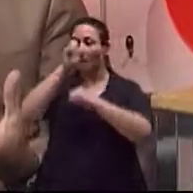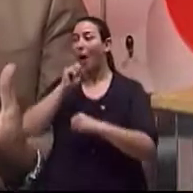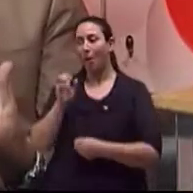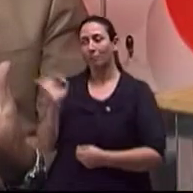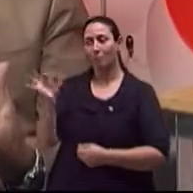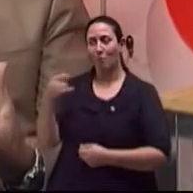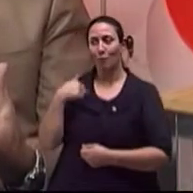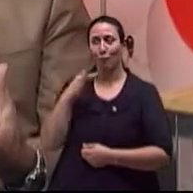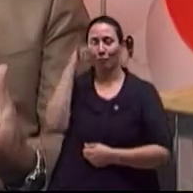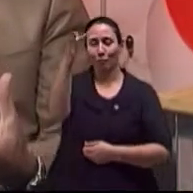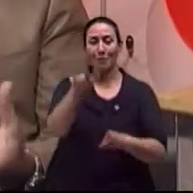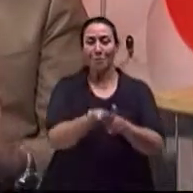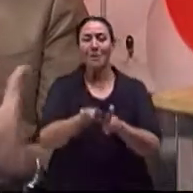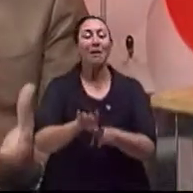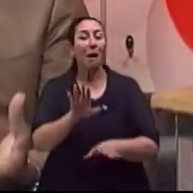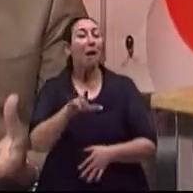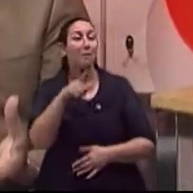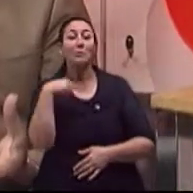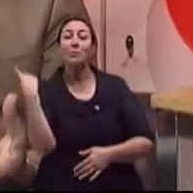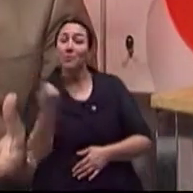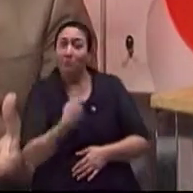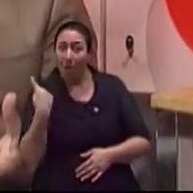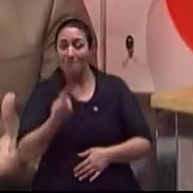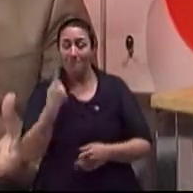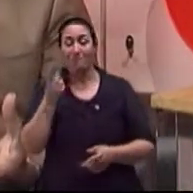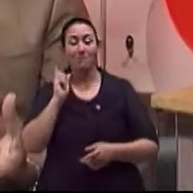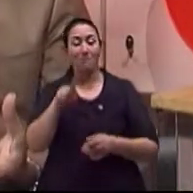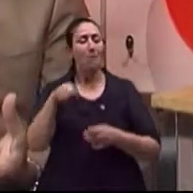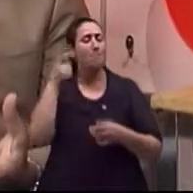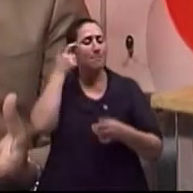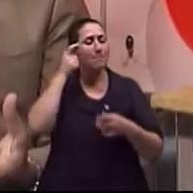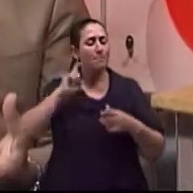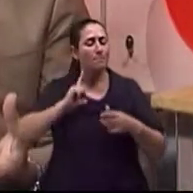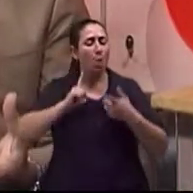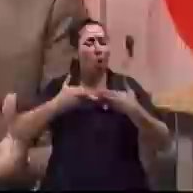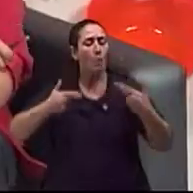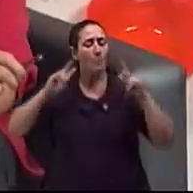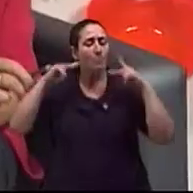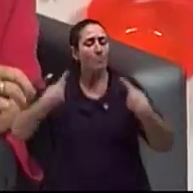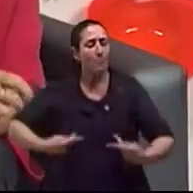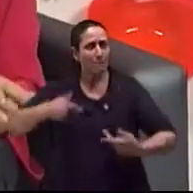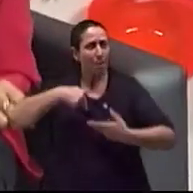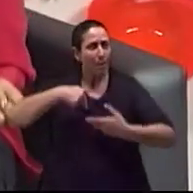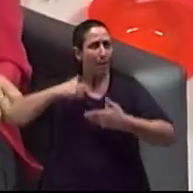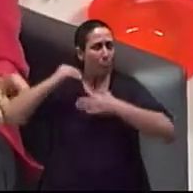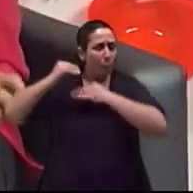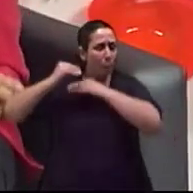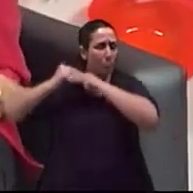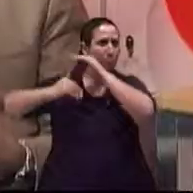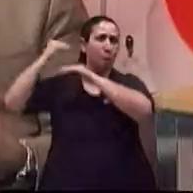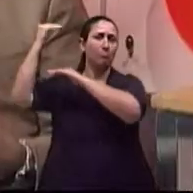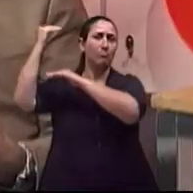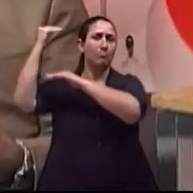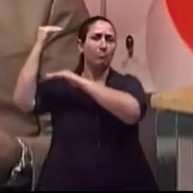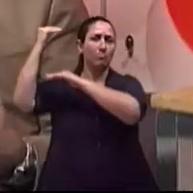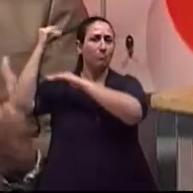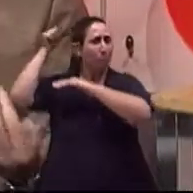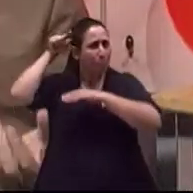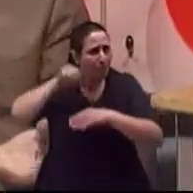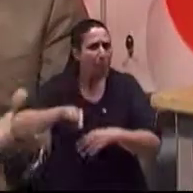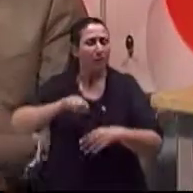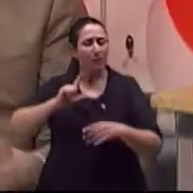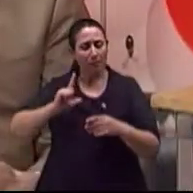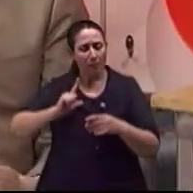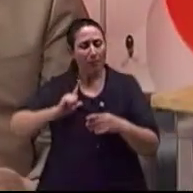processo de aprendizado no ser humano que ele transcende a própria existência Ah, ok Assim como a consciência, de certo modo,